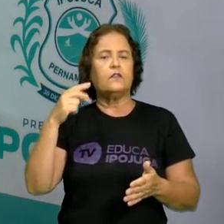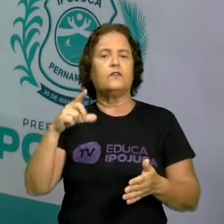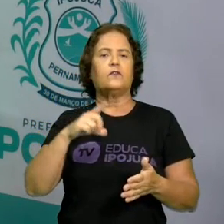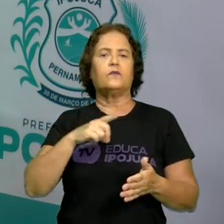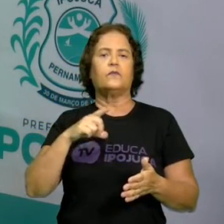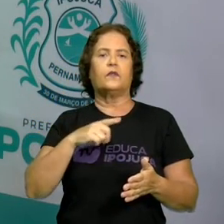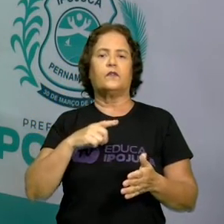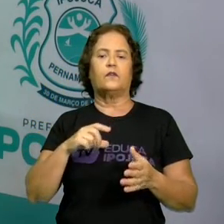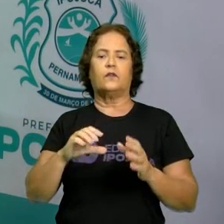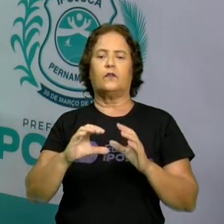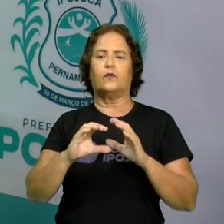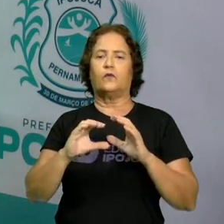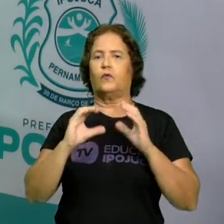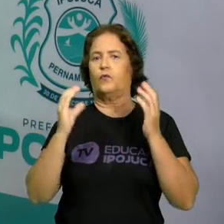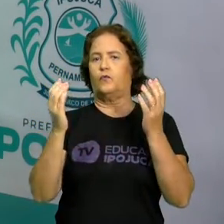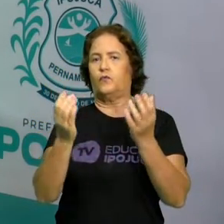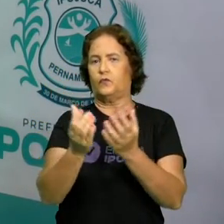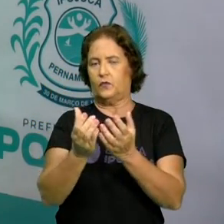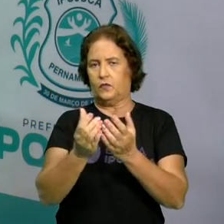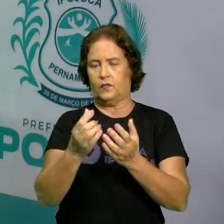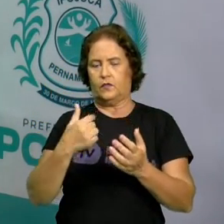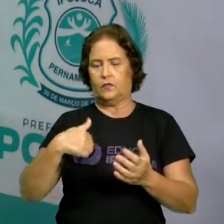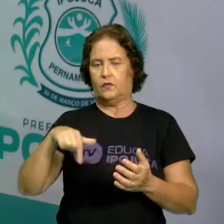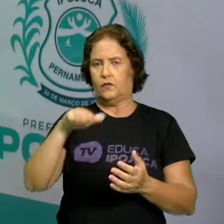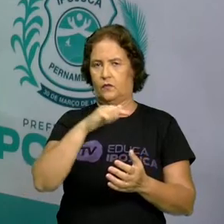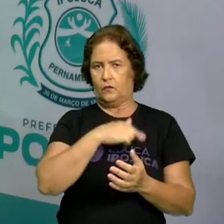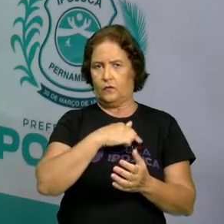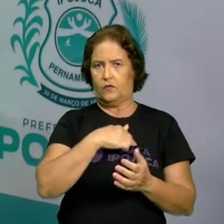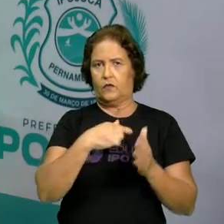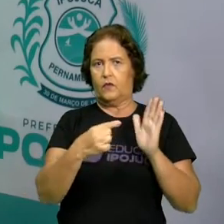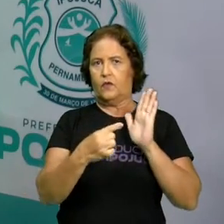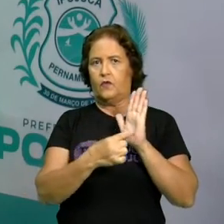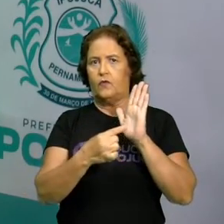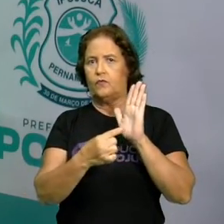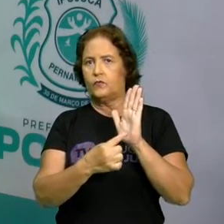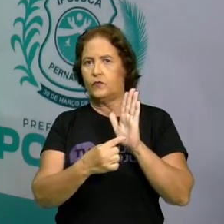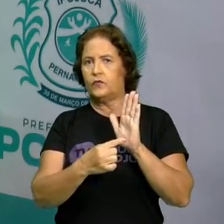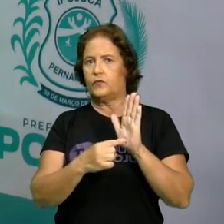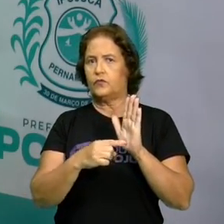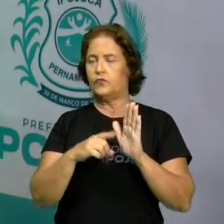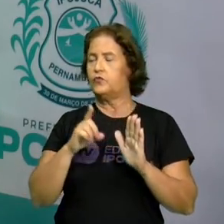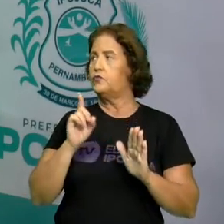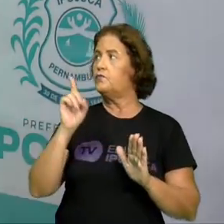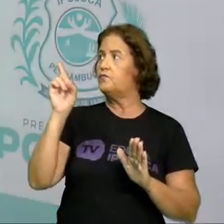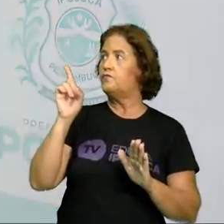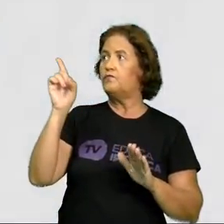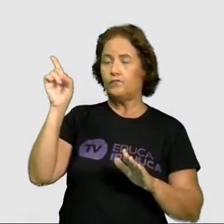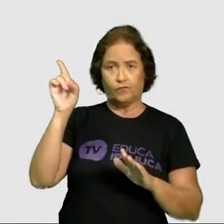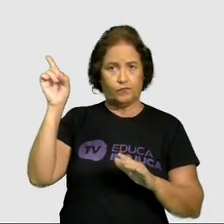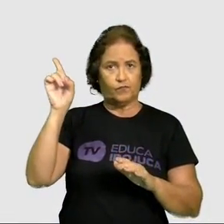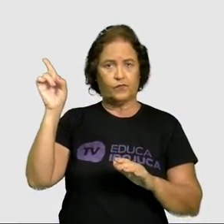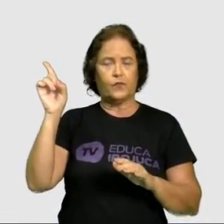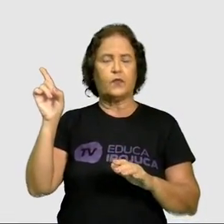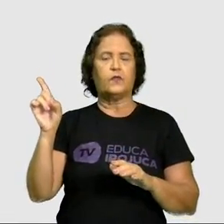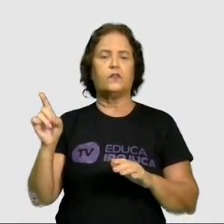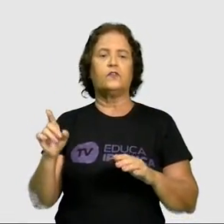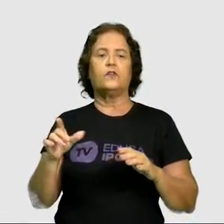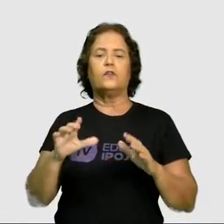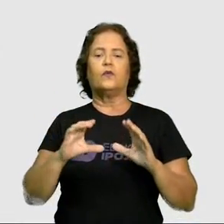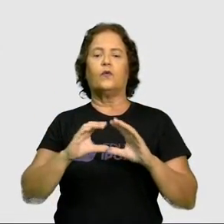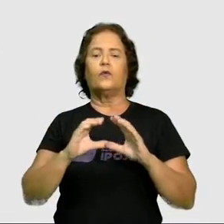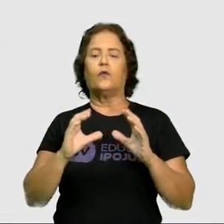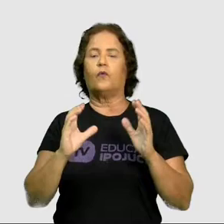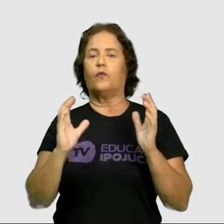nossa comunidade. E aí eu apresento para vocês aqui imagem de comunidade ativa, né? Trabalhando nesse